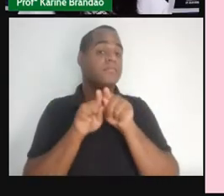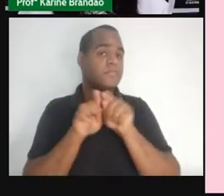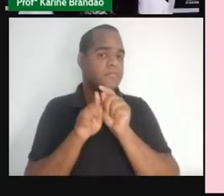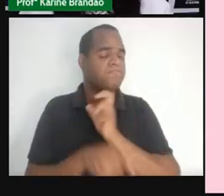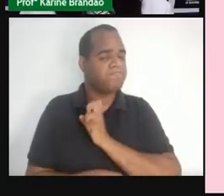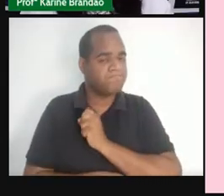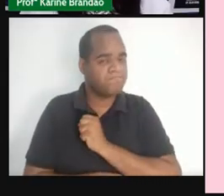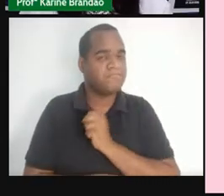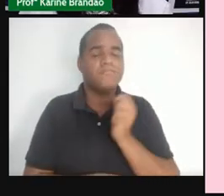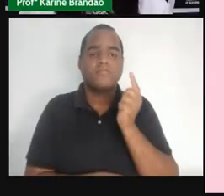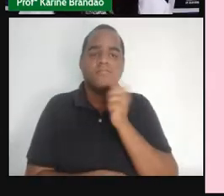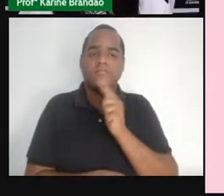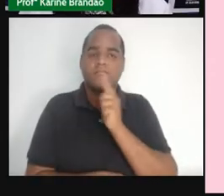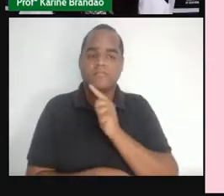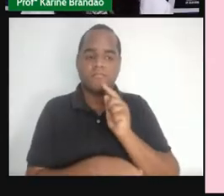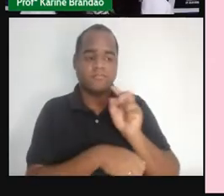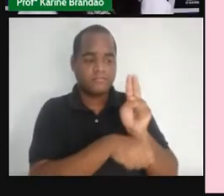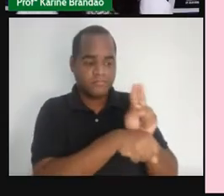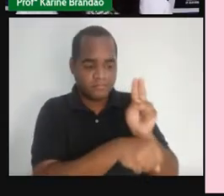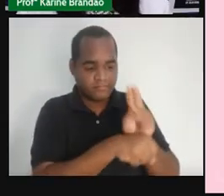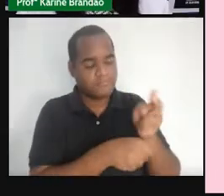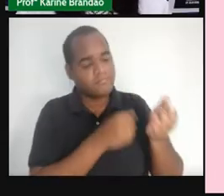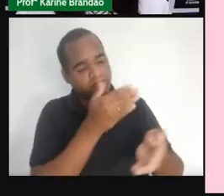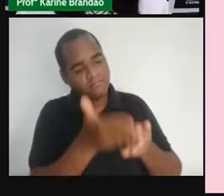prevenir. É também amor se cuidar.